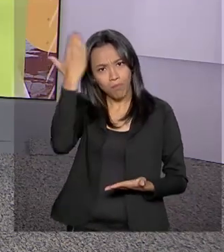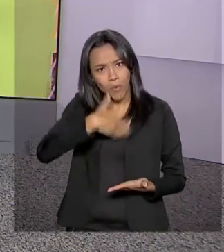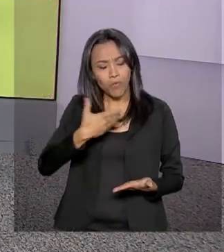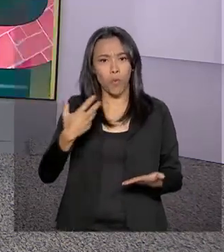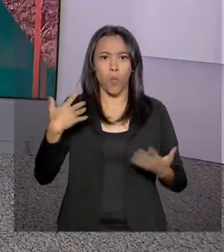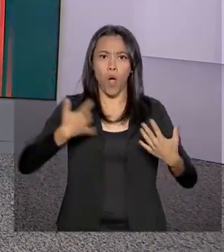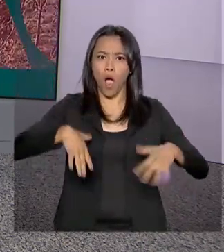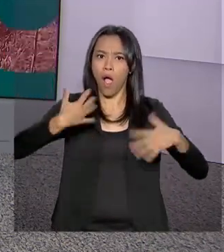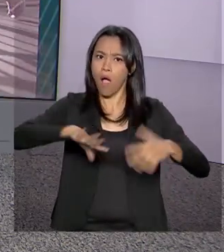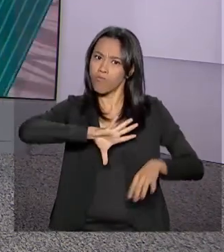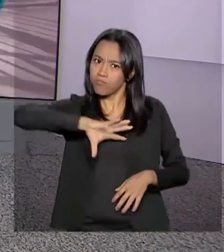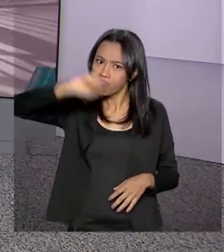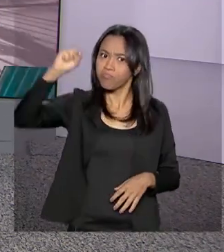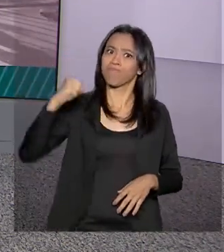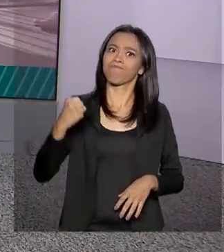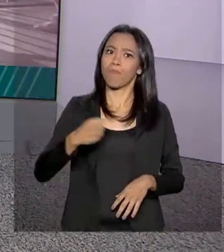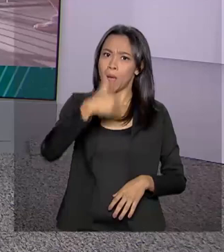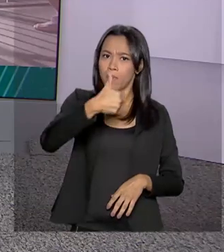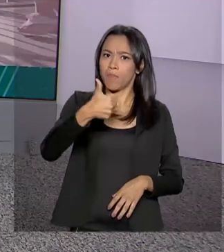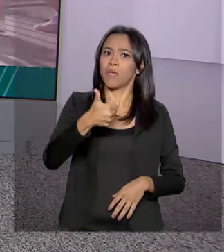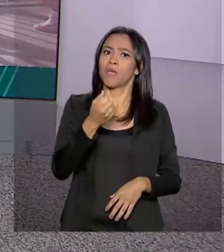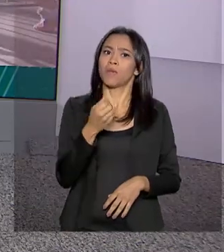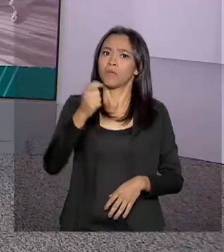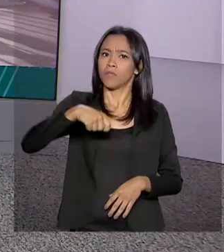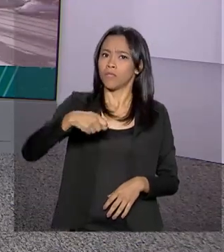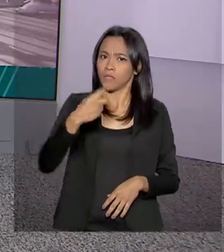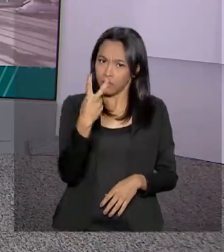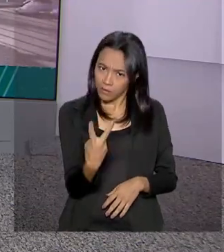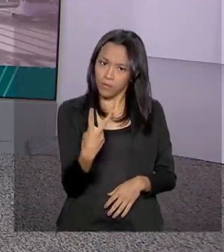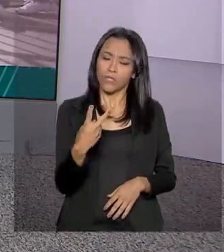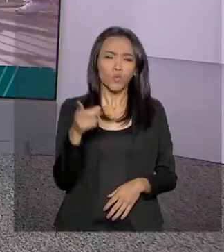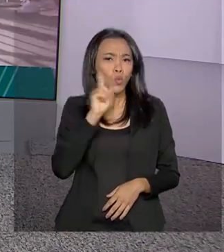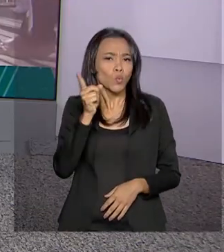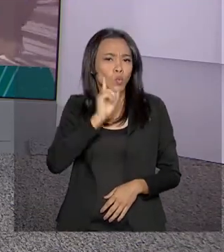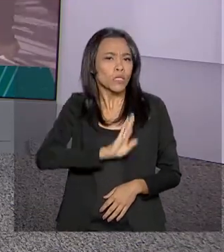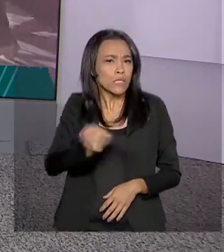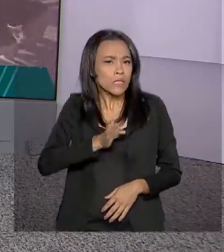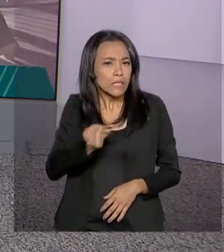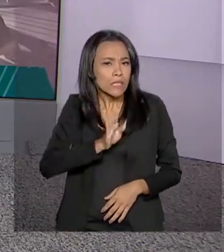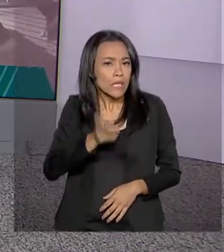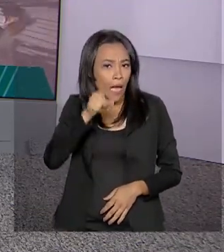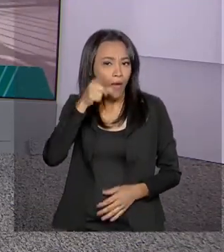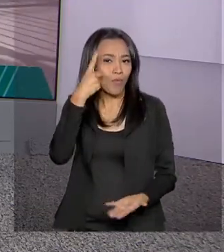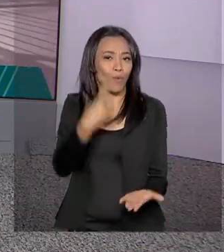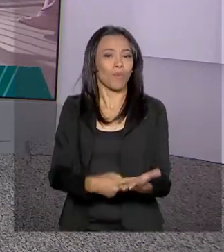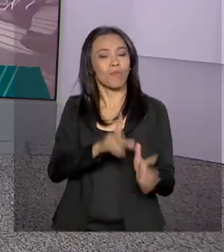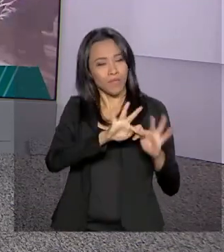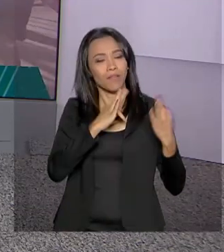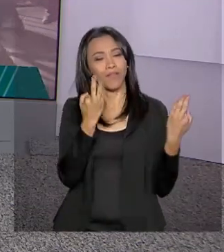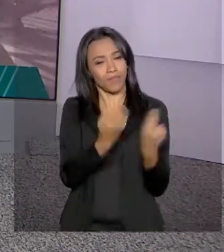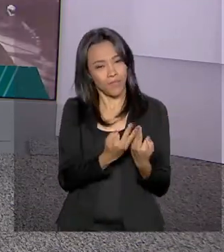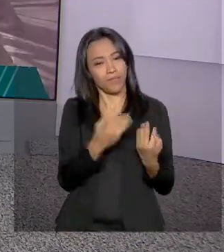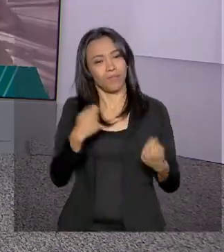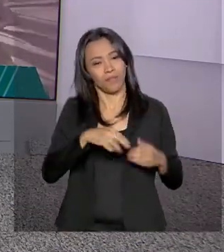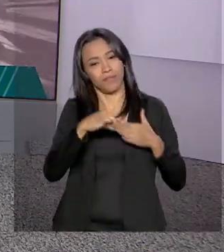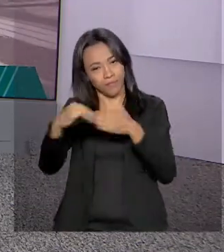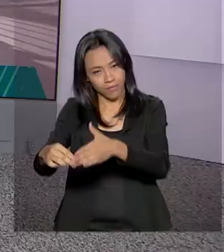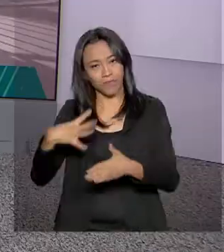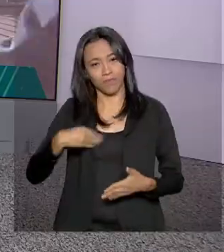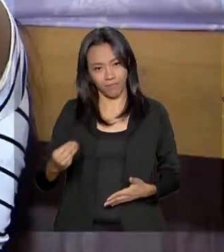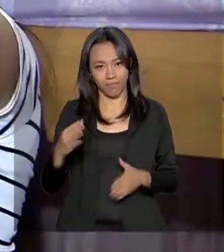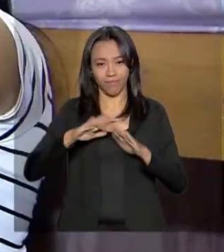recorde para o primeiro bimestre letivo. Aí das aulas todos os dias é um compromisso assumido pelas famílias beneficiadas.